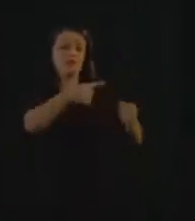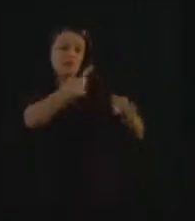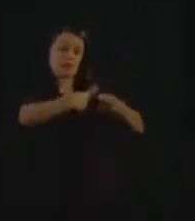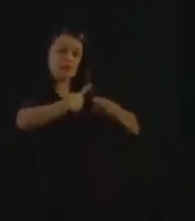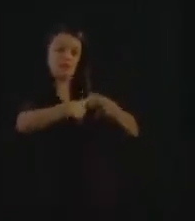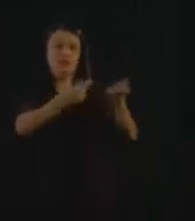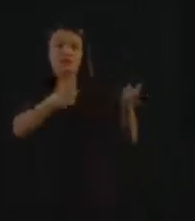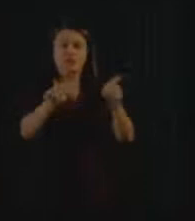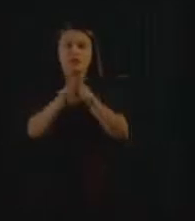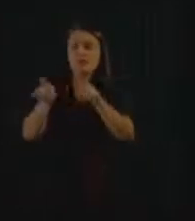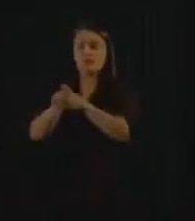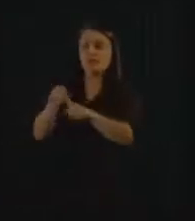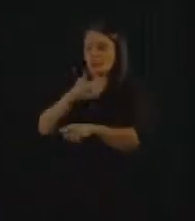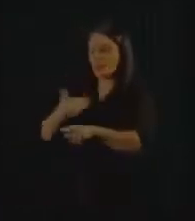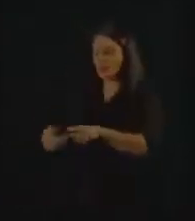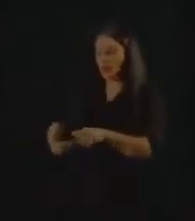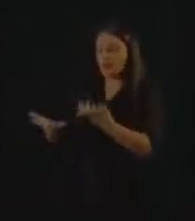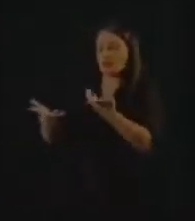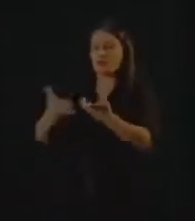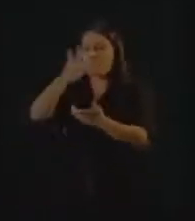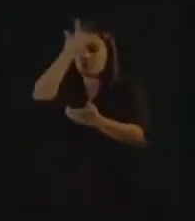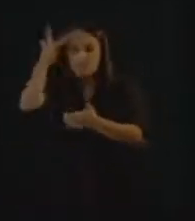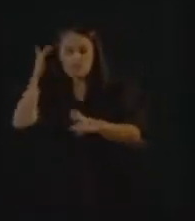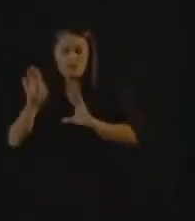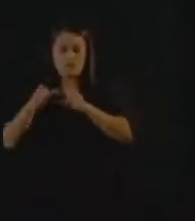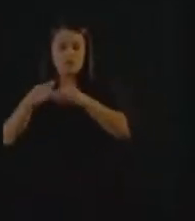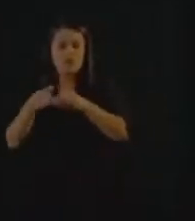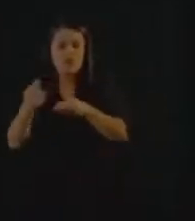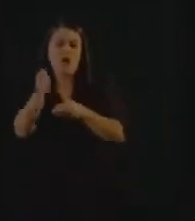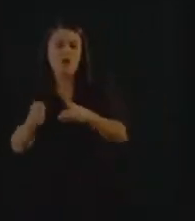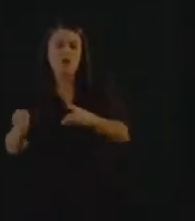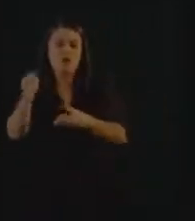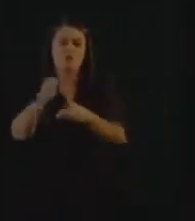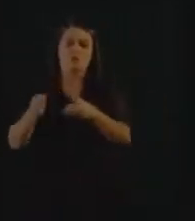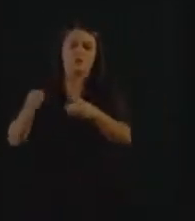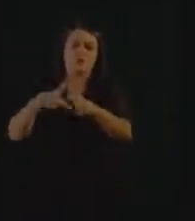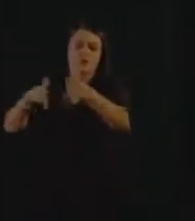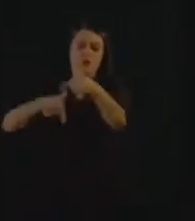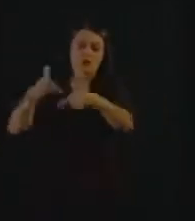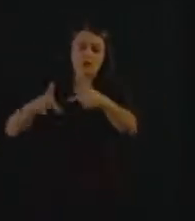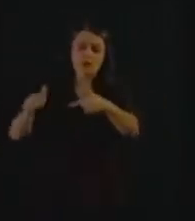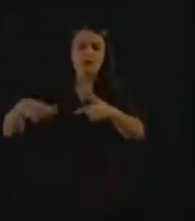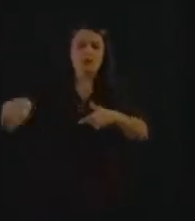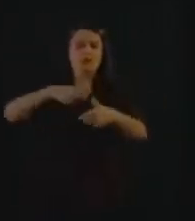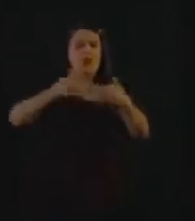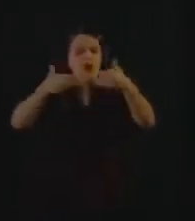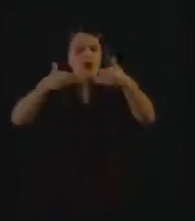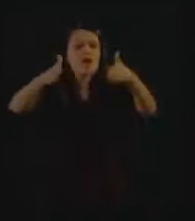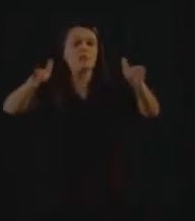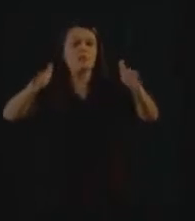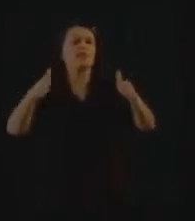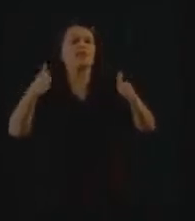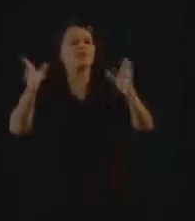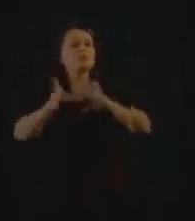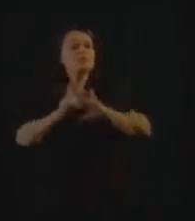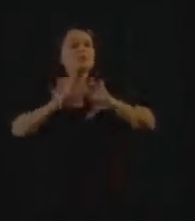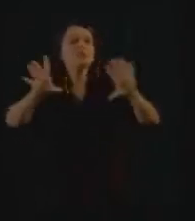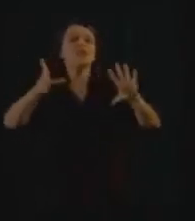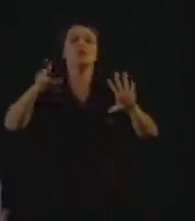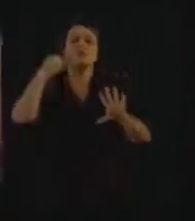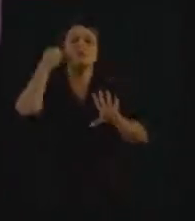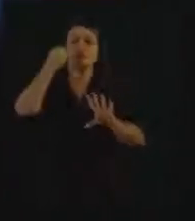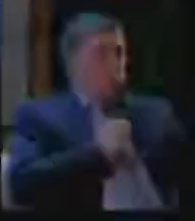aos catadores, junto aos profissionais da limpeza pública, através de tecnologia, abrindo a cidade para novas experiências,